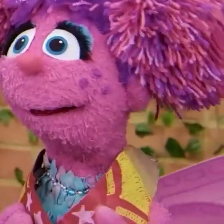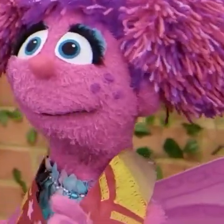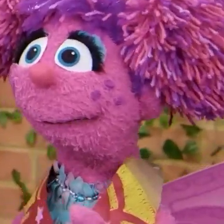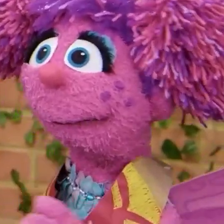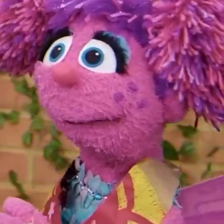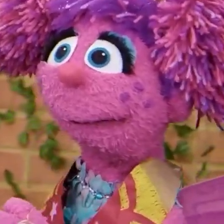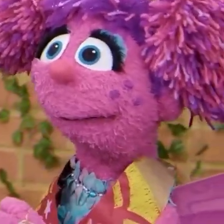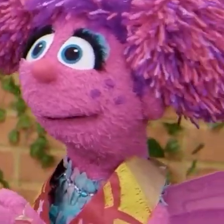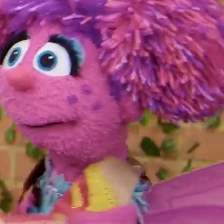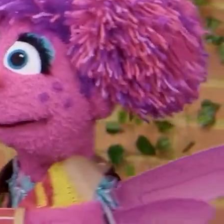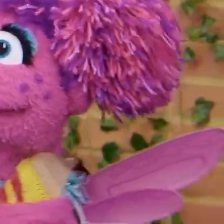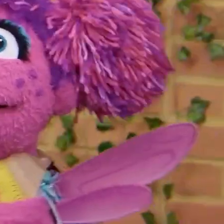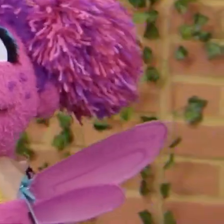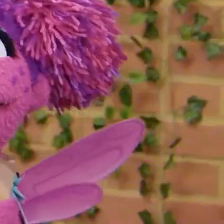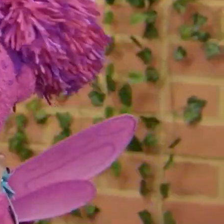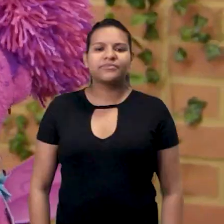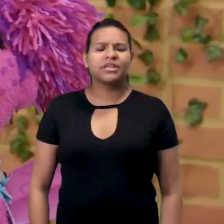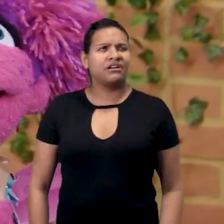Ah!